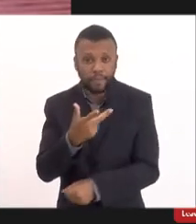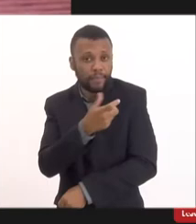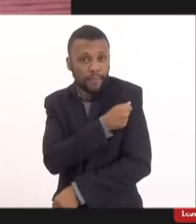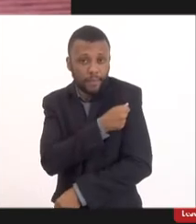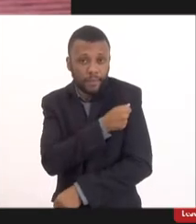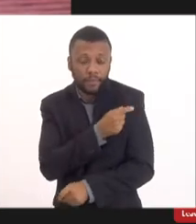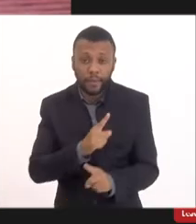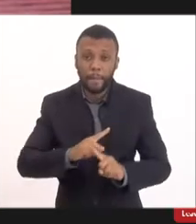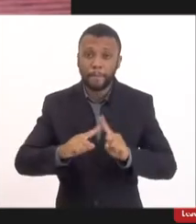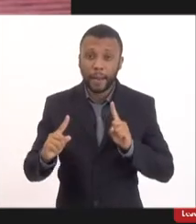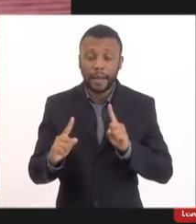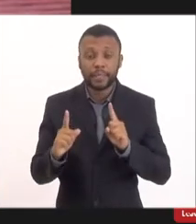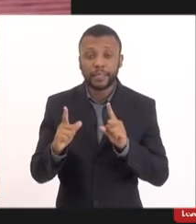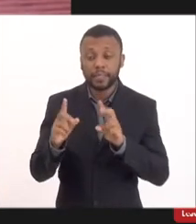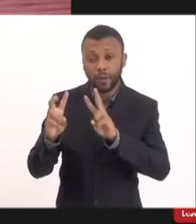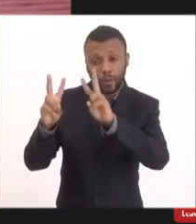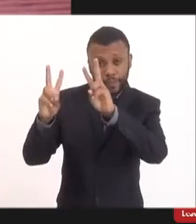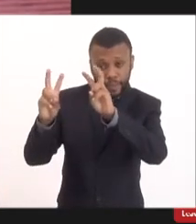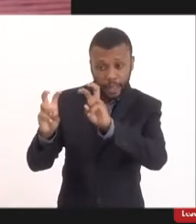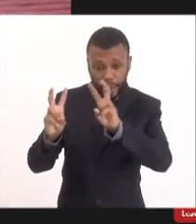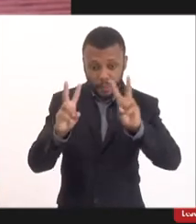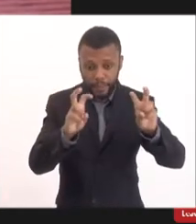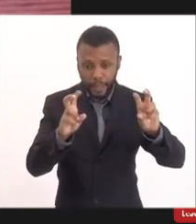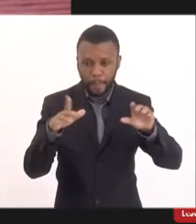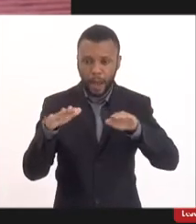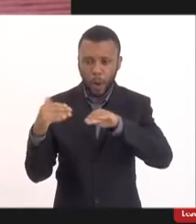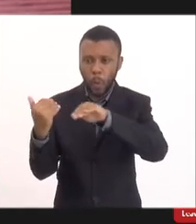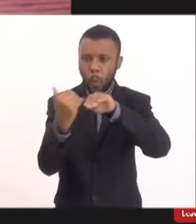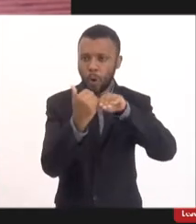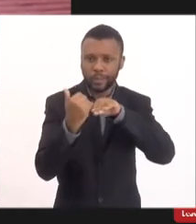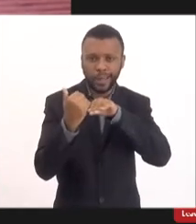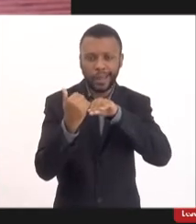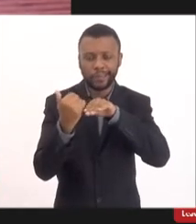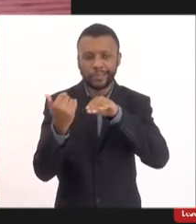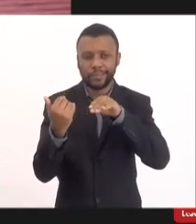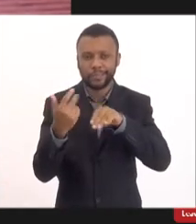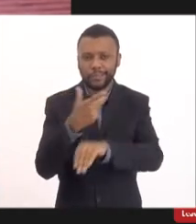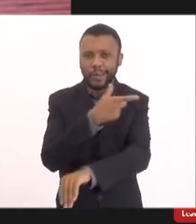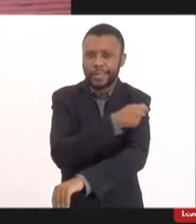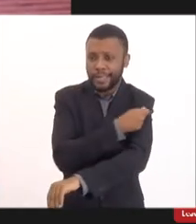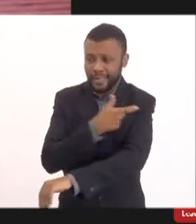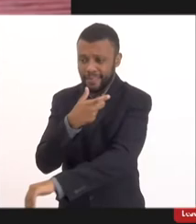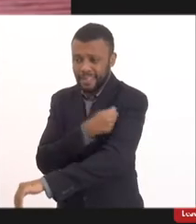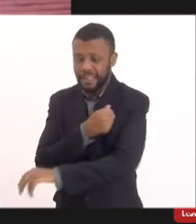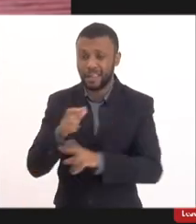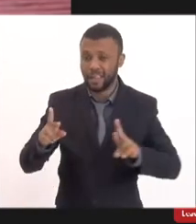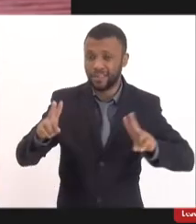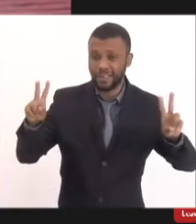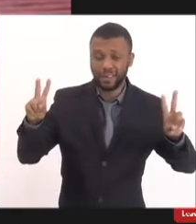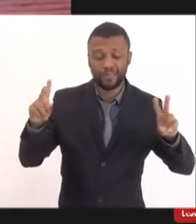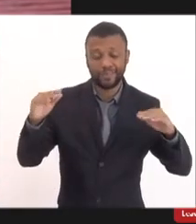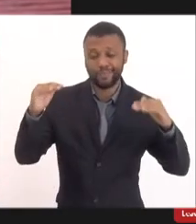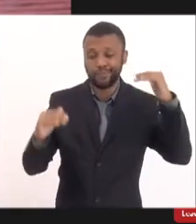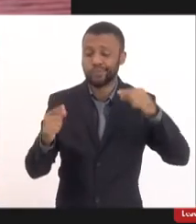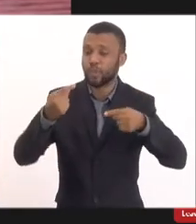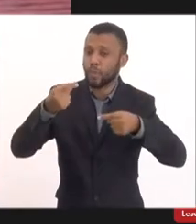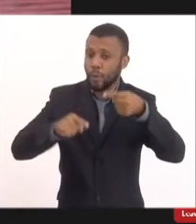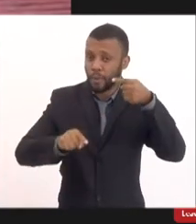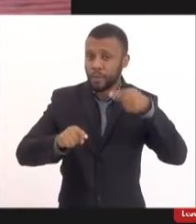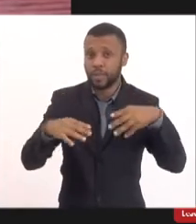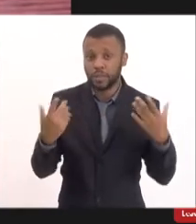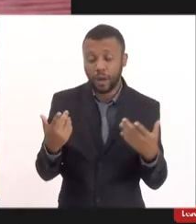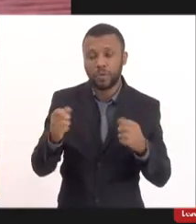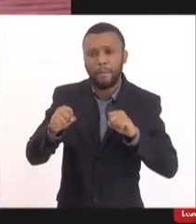tratar com igualdade vacinas desiguais é muito desigual e isso vai fazer com que o movimento